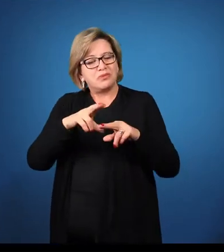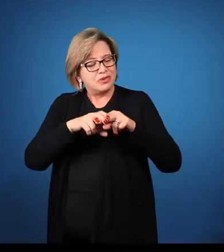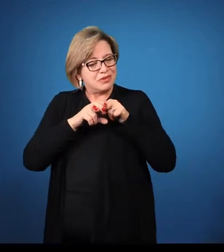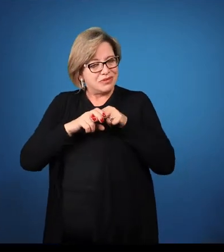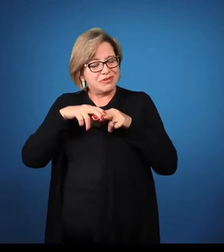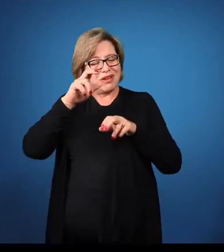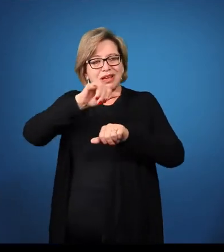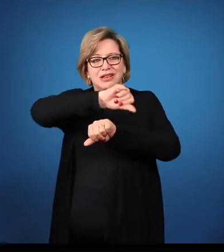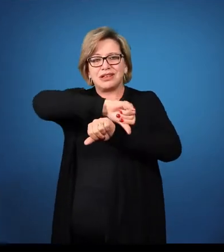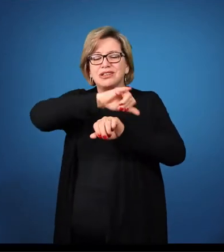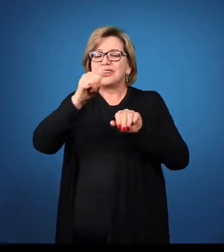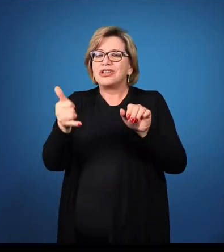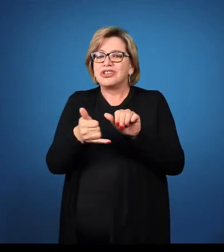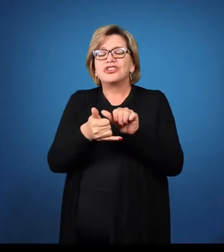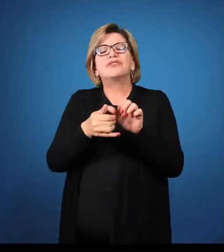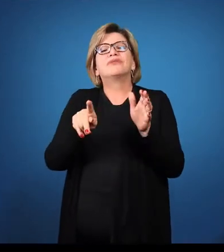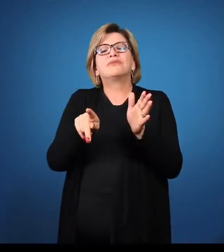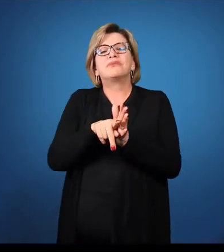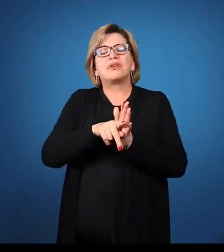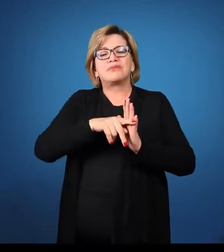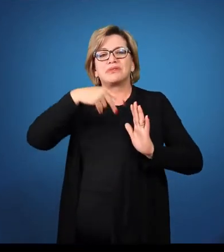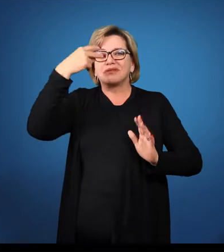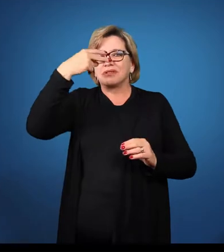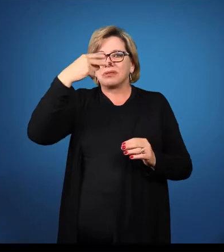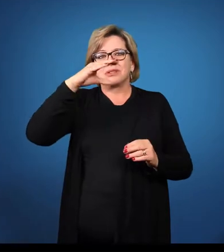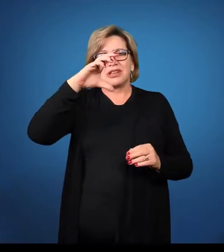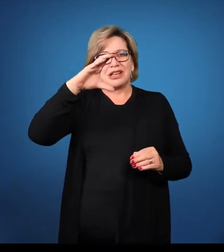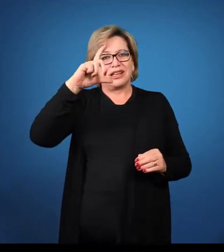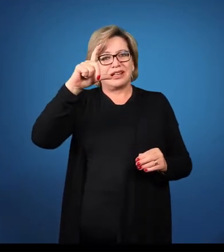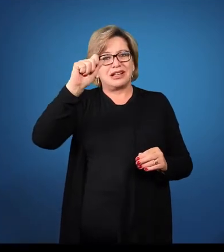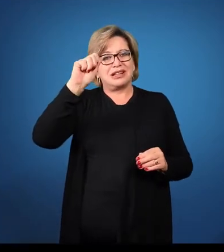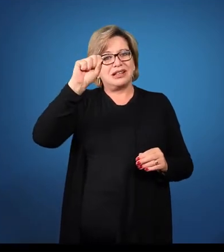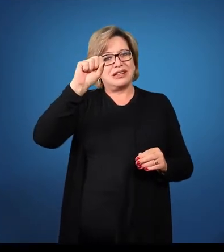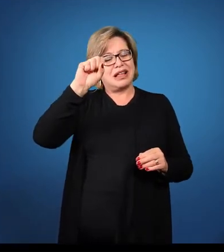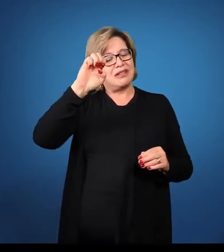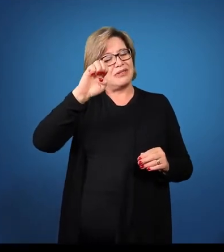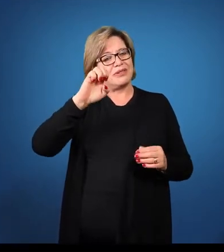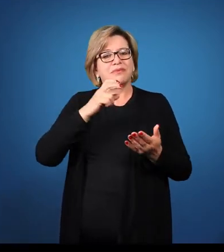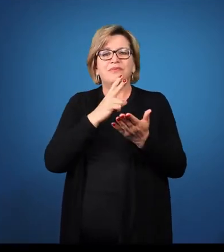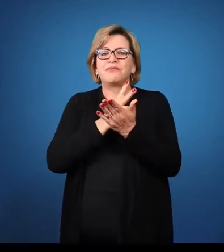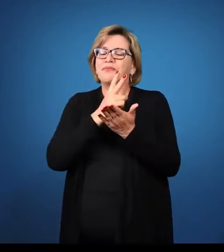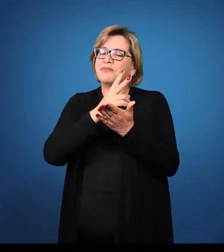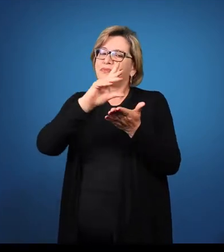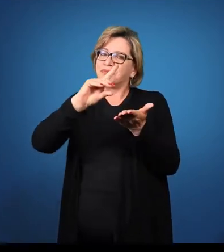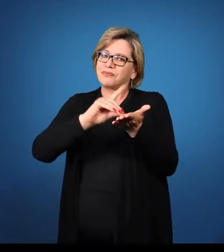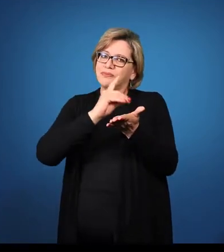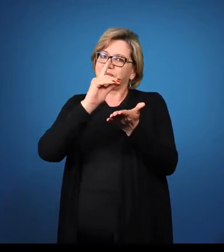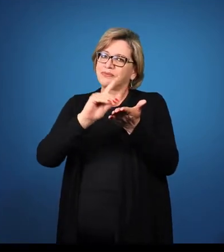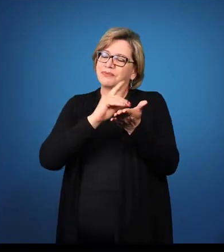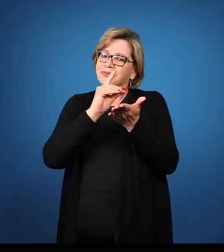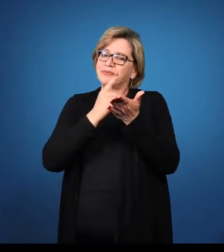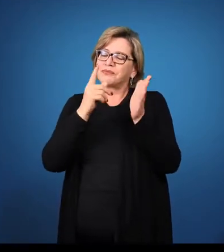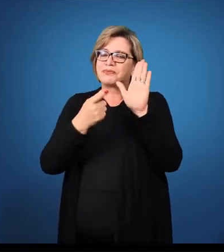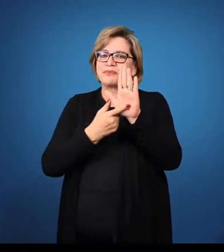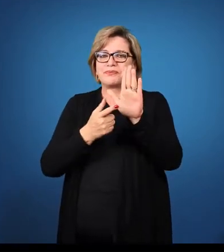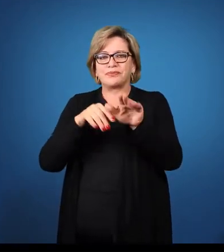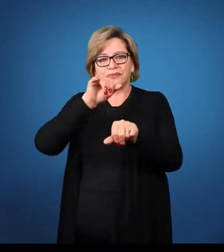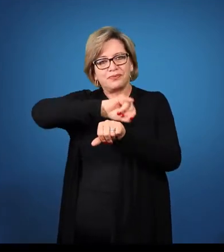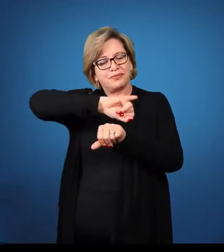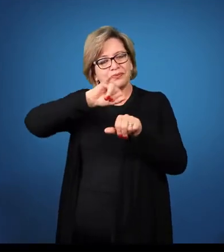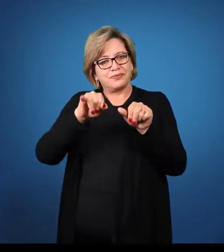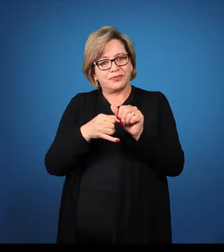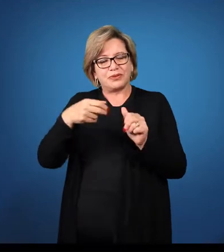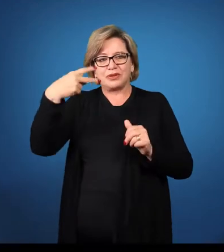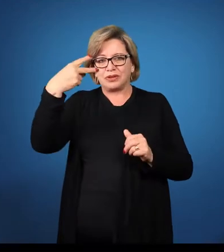Os dicionários costumam apresentar os adjetivos de segunda classe